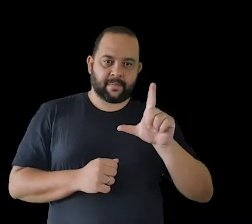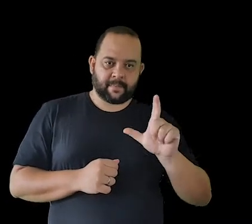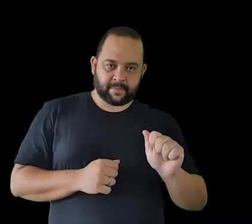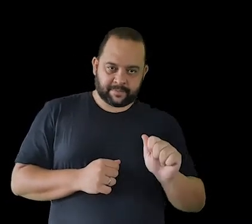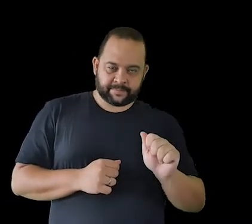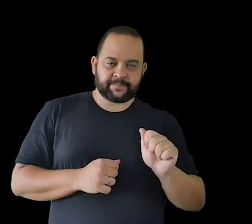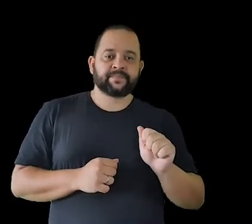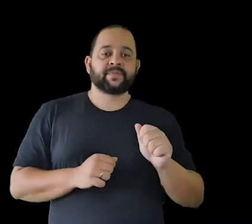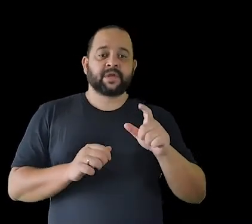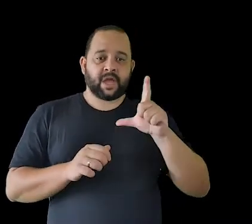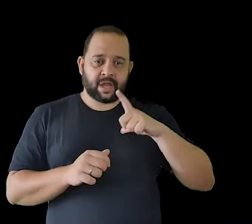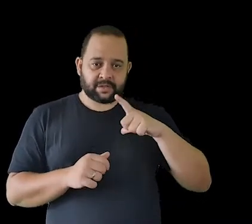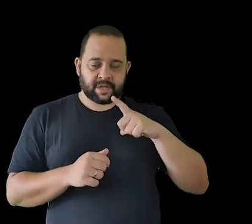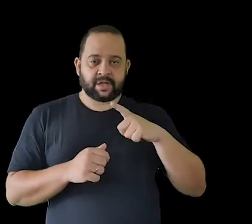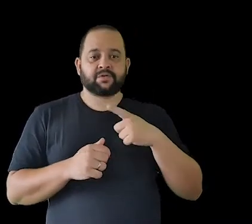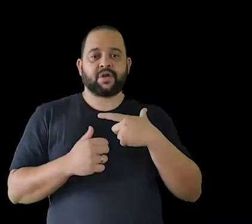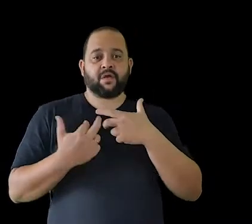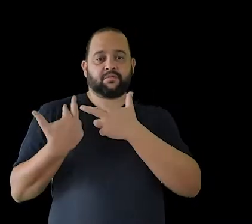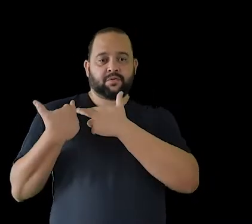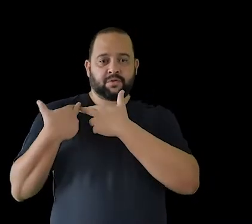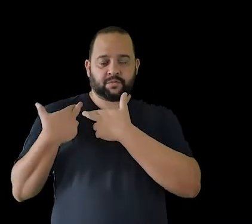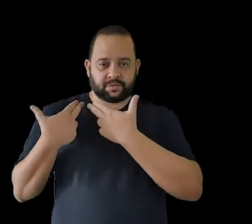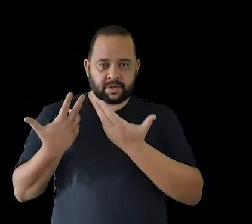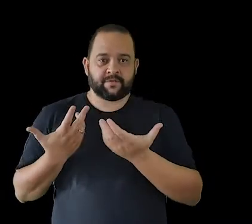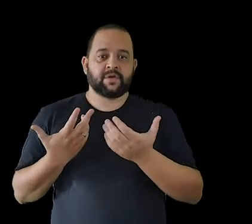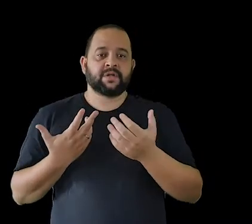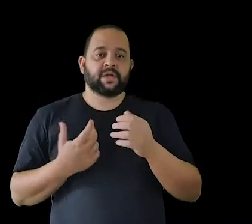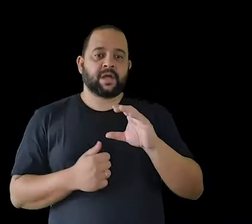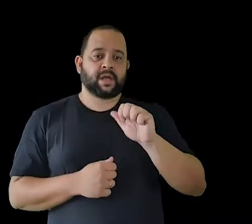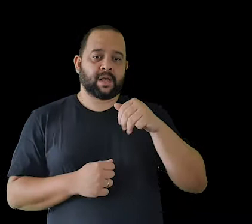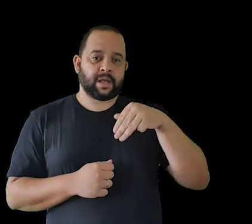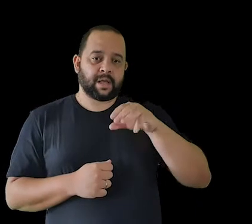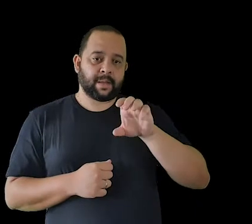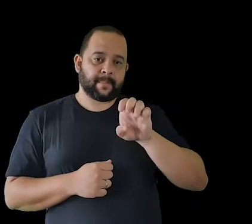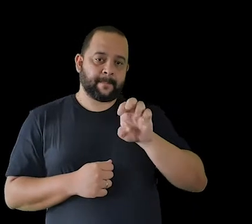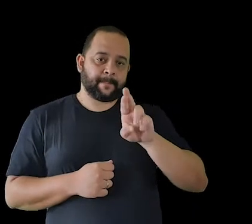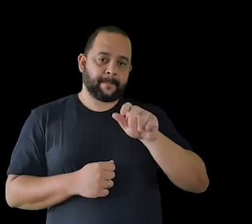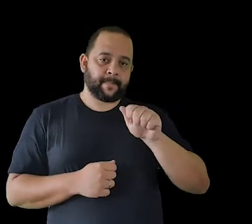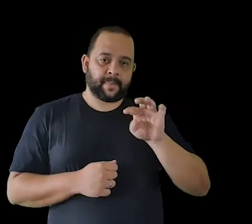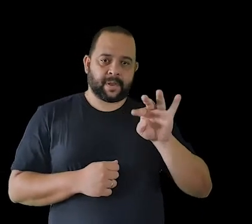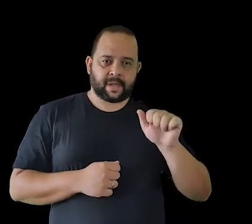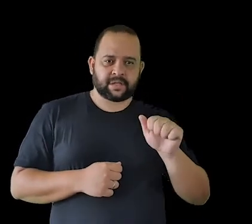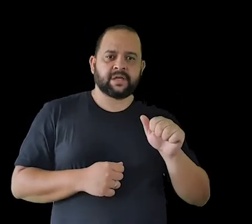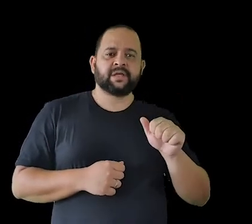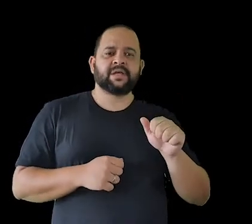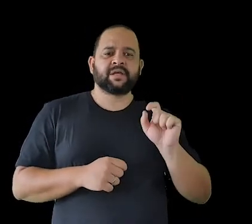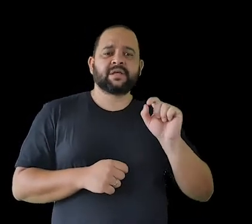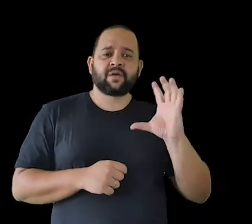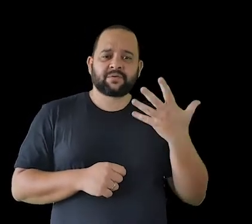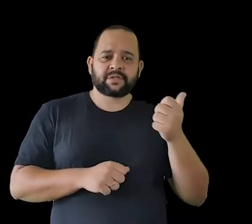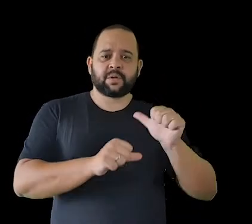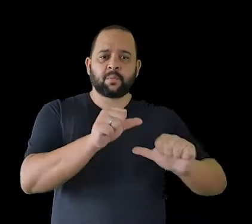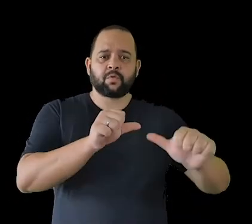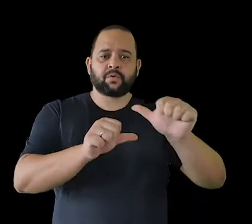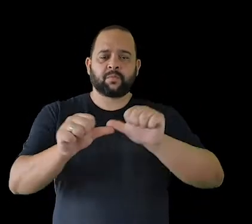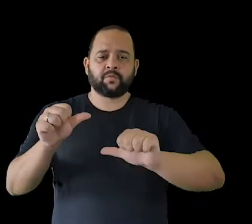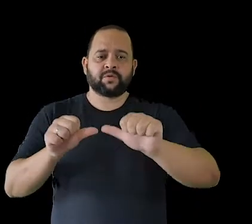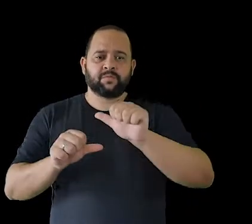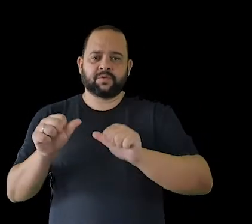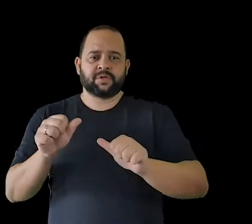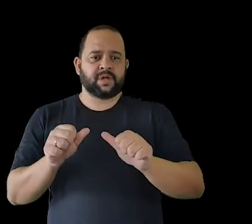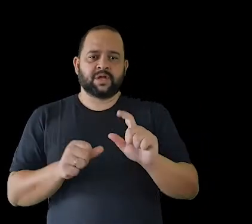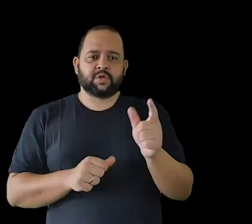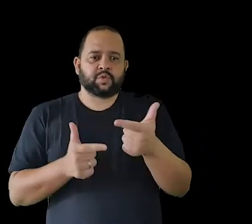Camerata Filarmônica e ele muda de acordo com o programa que vai ser apresentado. Ele não tem uma